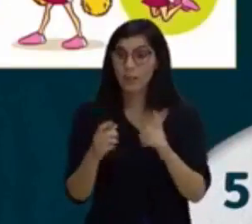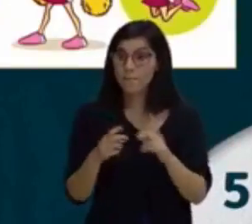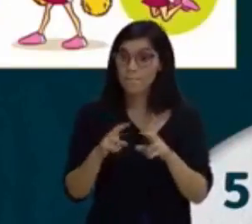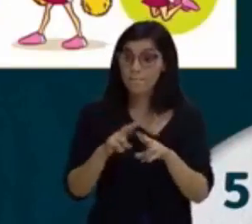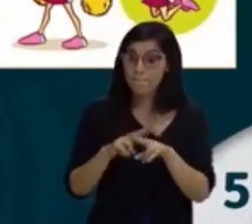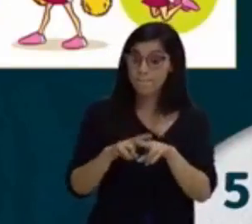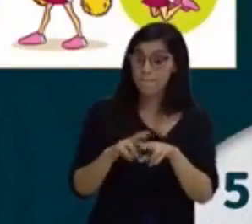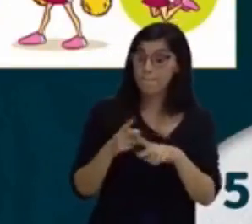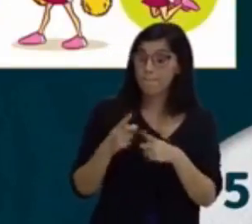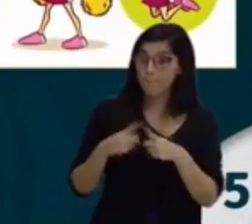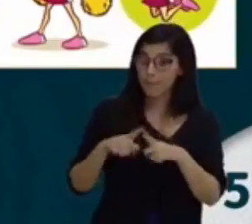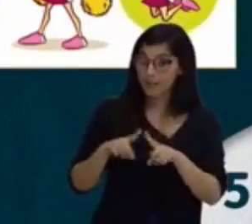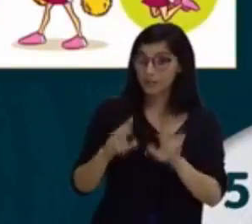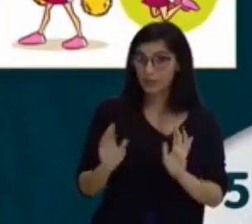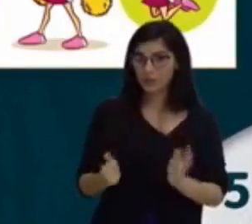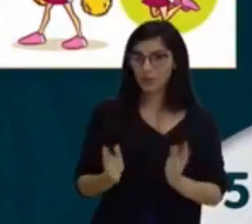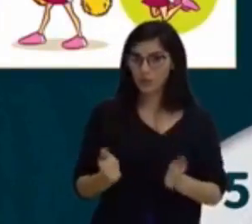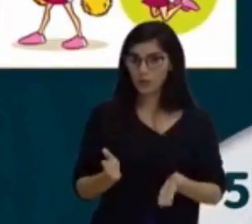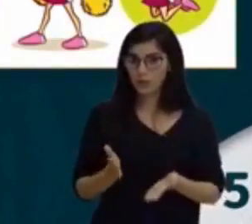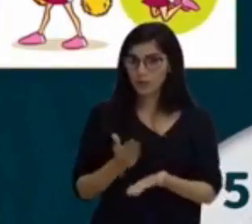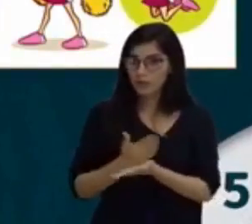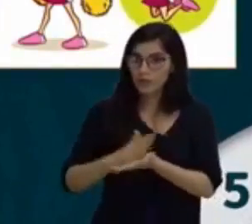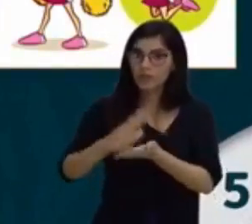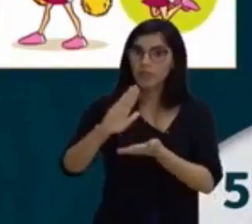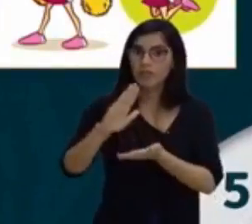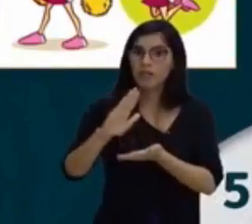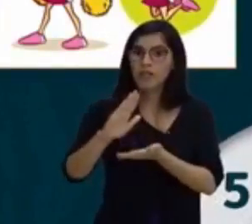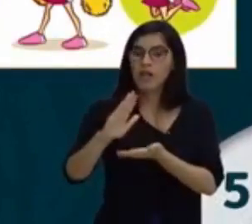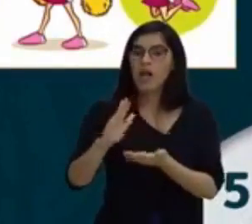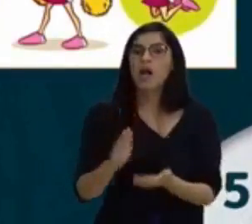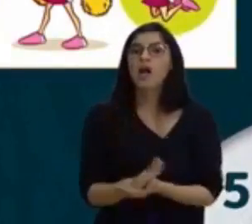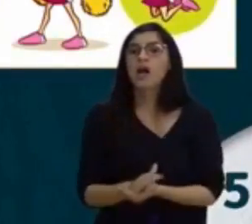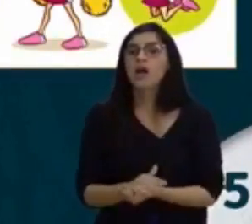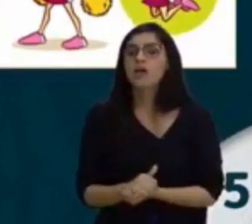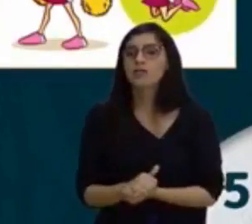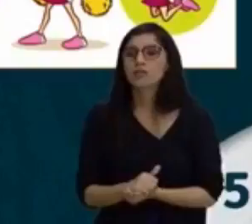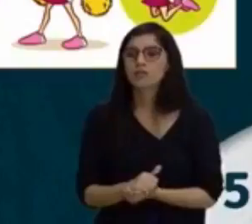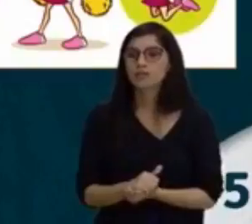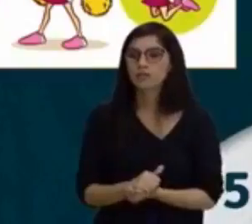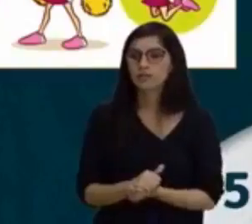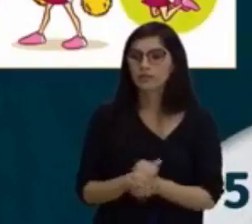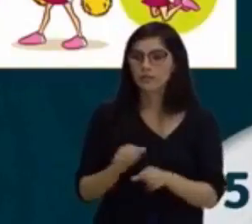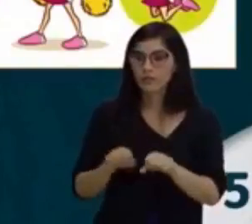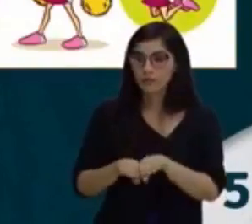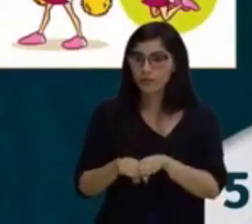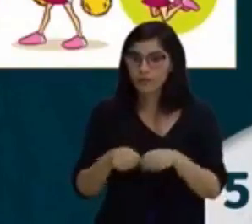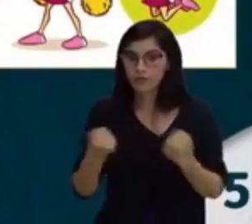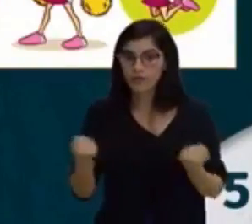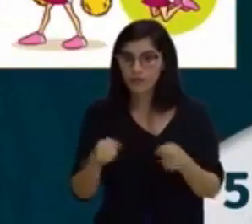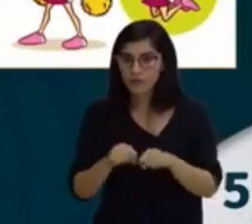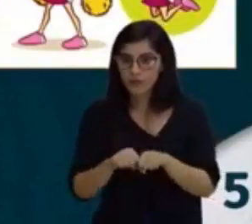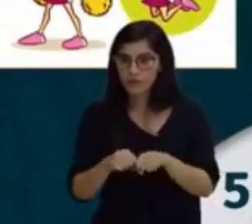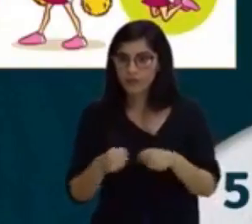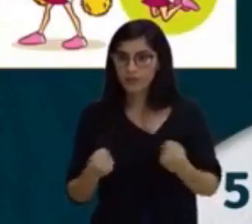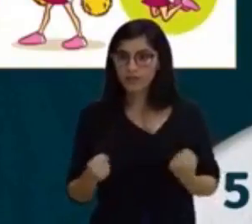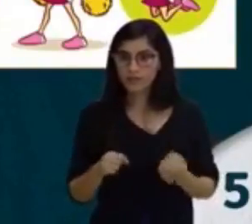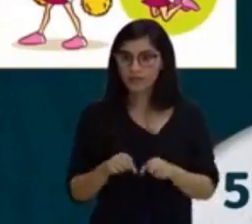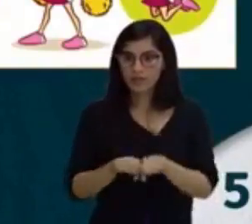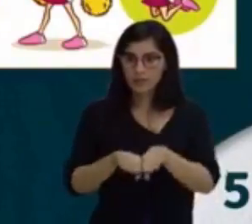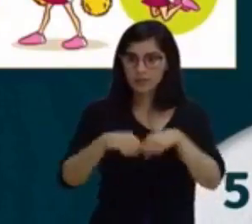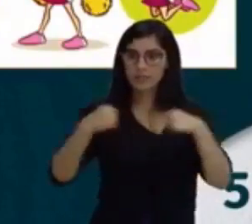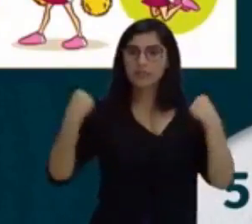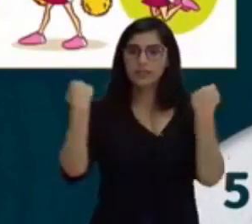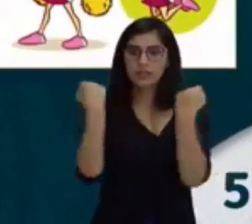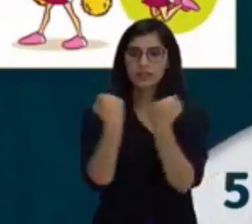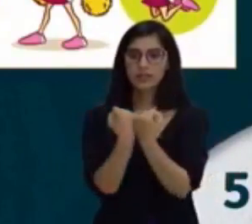avançaremos trabalhando nos atributos. Olha só, flexibilidade e resistência. E aí você vai